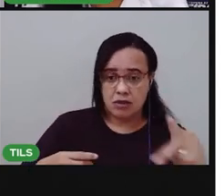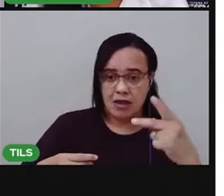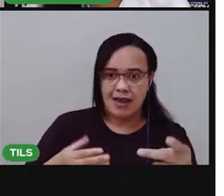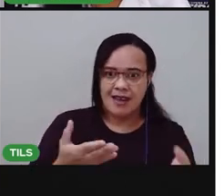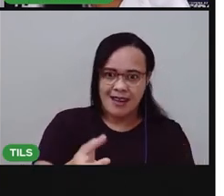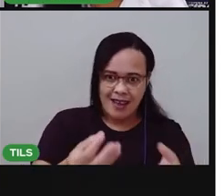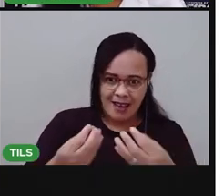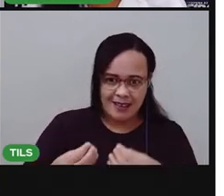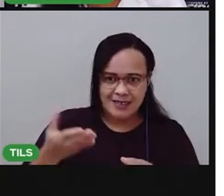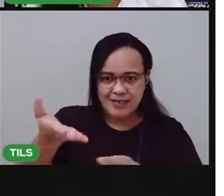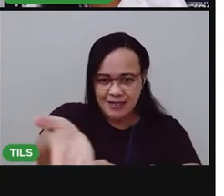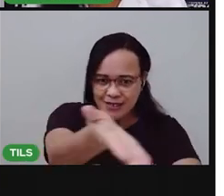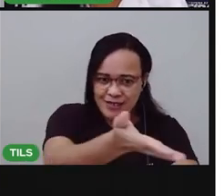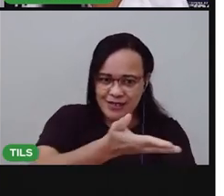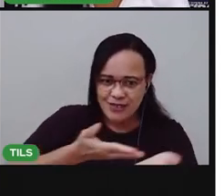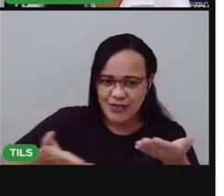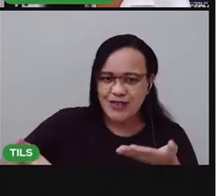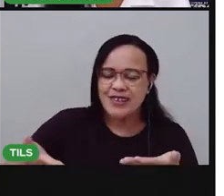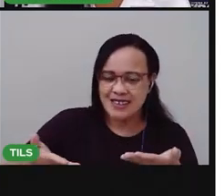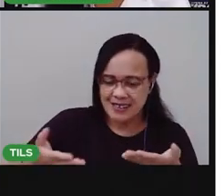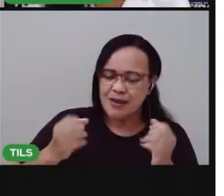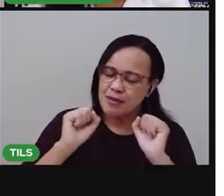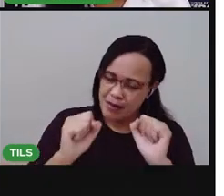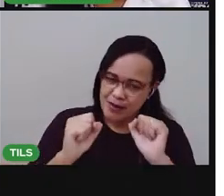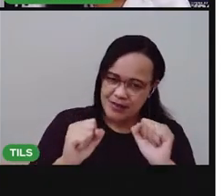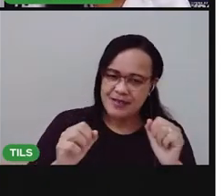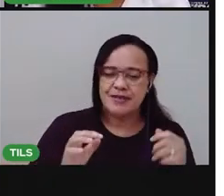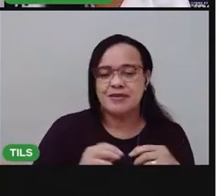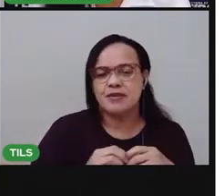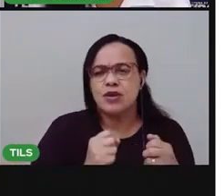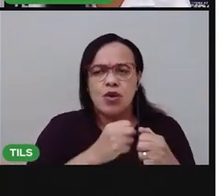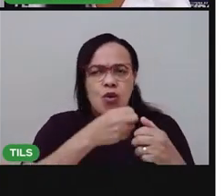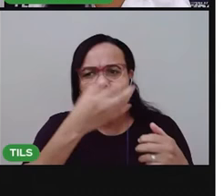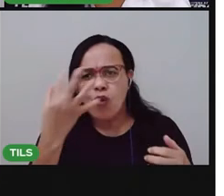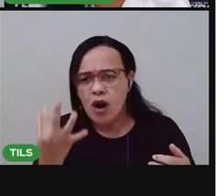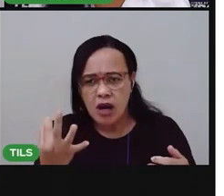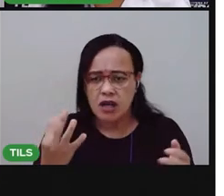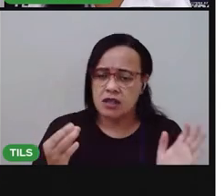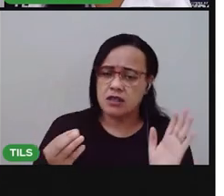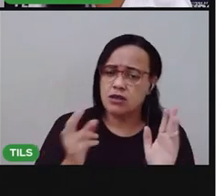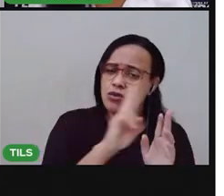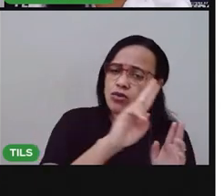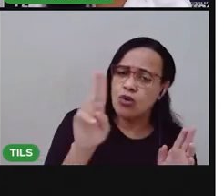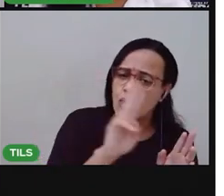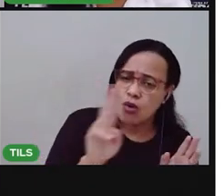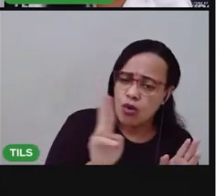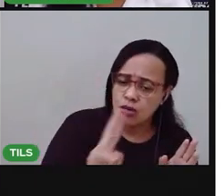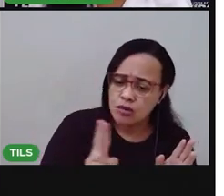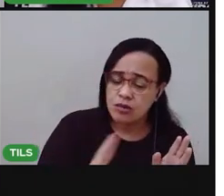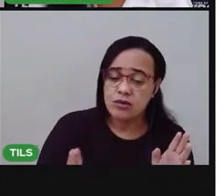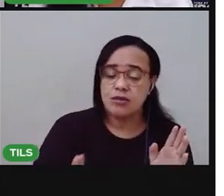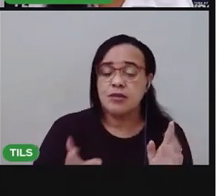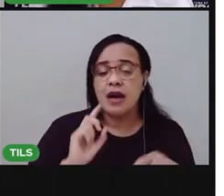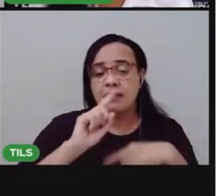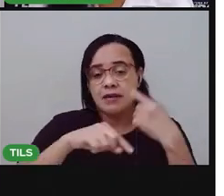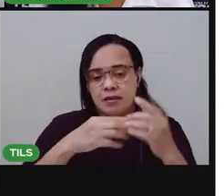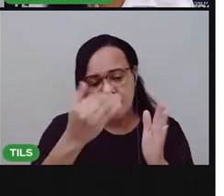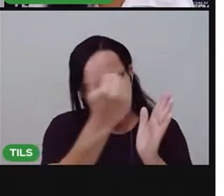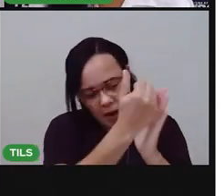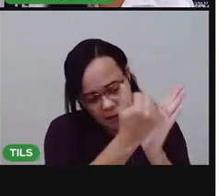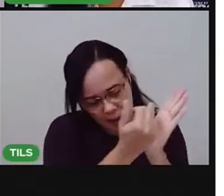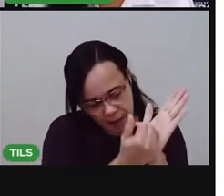identificar que brinquedos são esses. Identificar a quantidade, o nome e escrever numa lista.